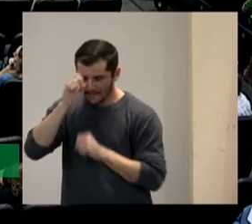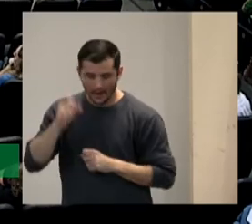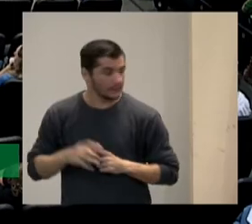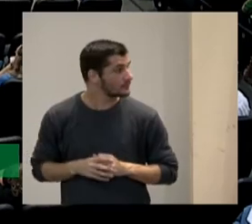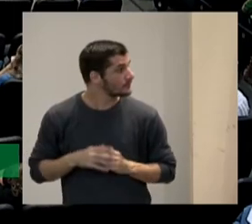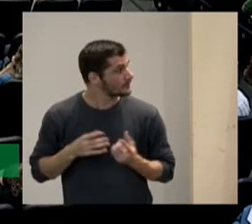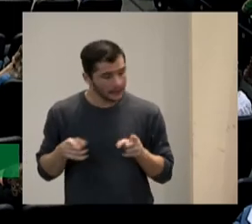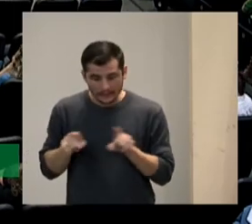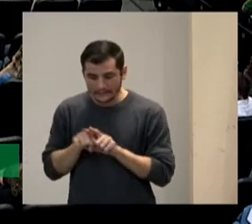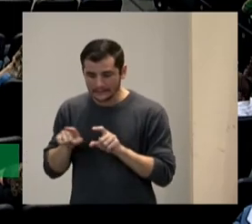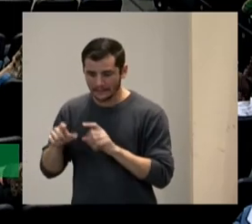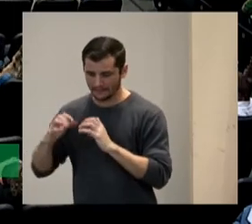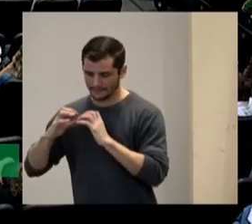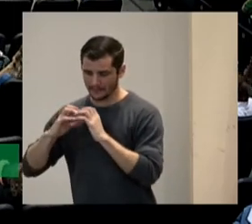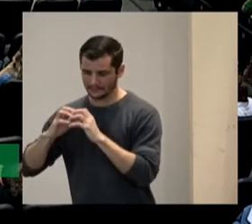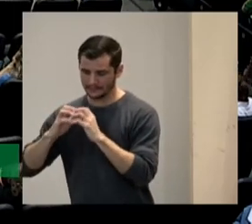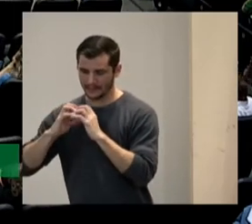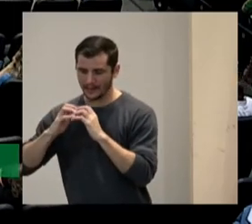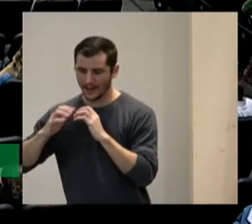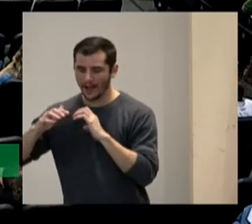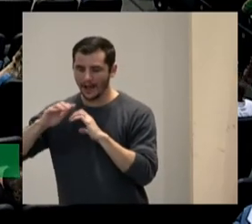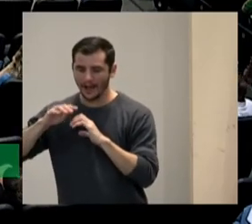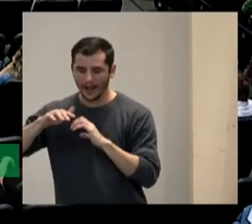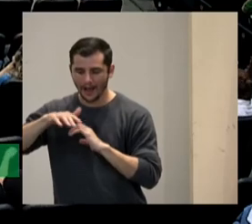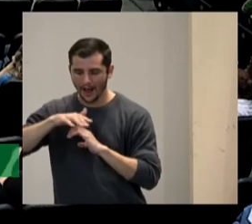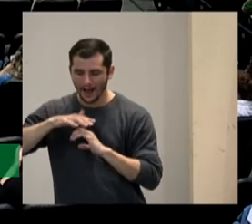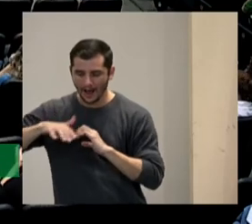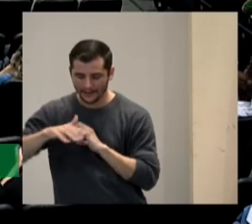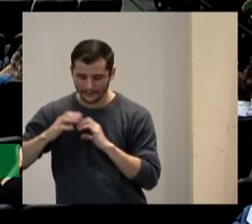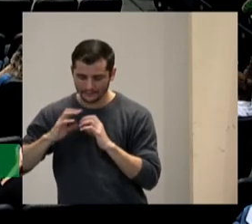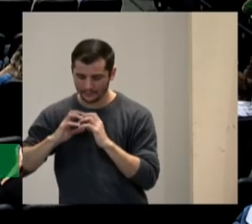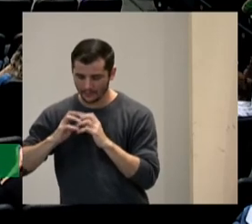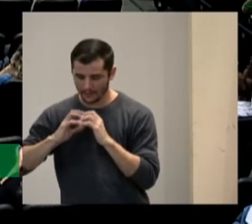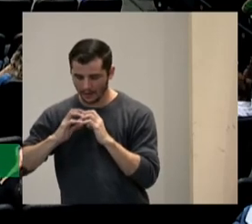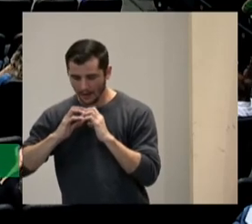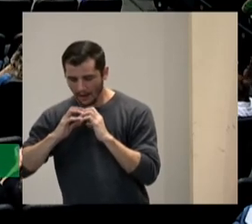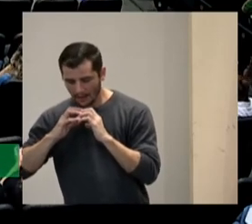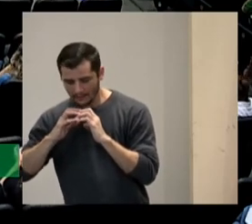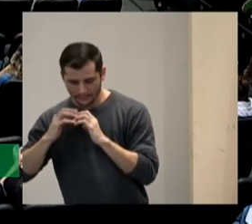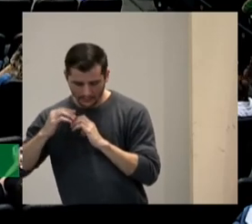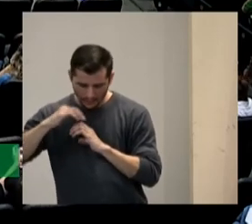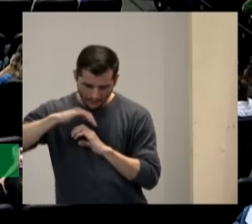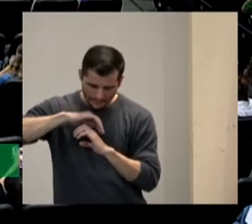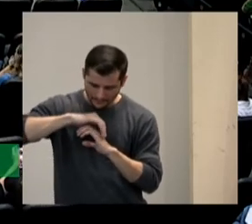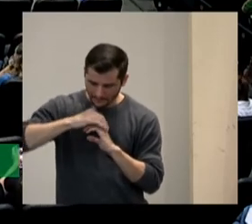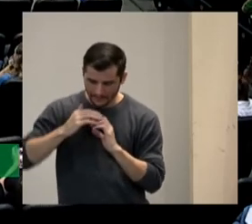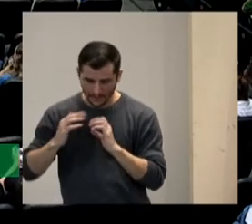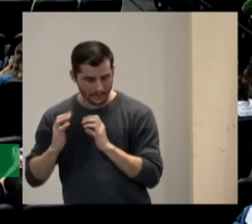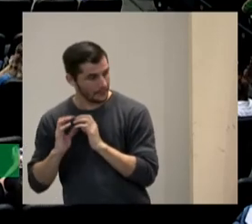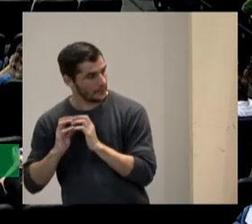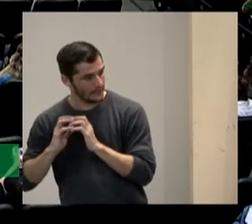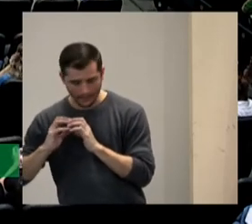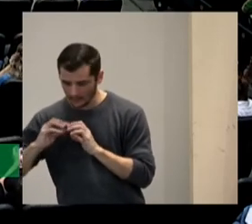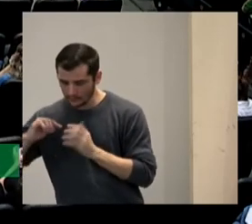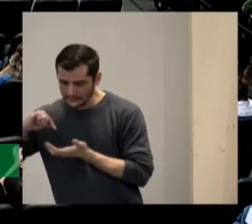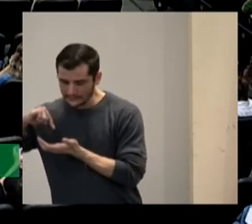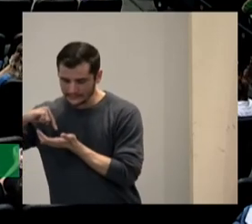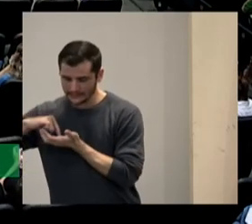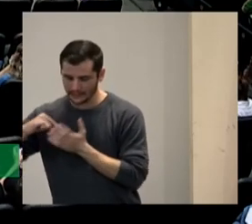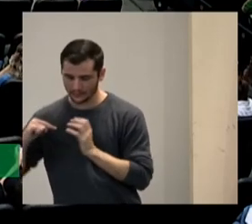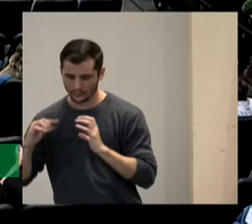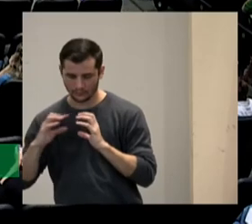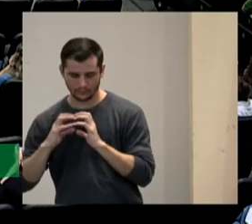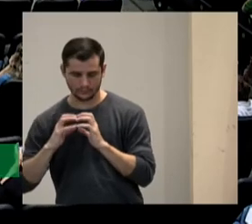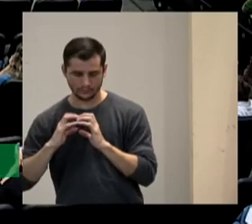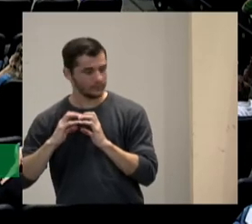que até agora ficava muito por fora das teorias de aprendizagem de algumas teorias clássicas até agora não até alguns anos atrás leva alguns